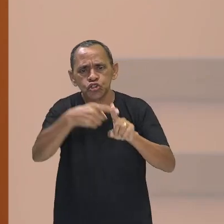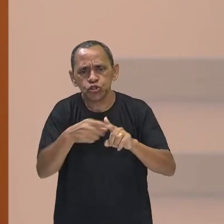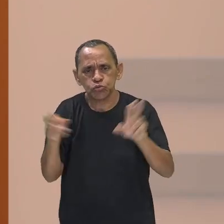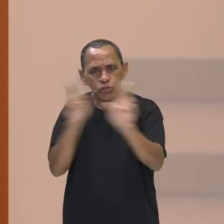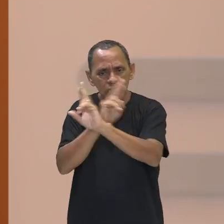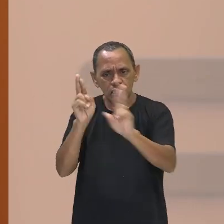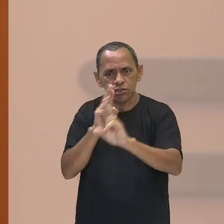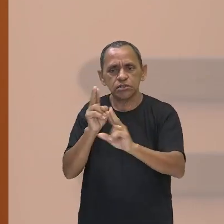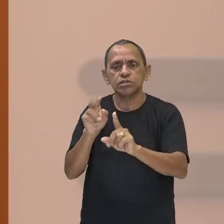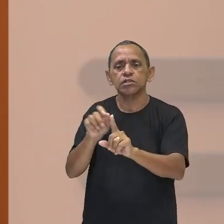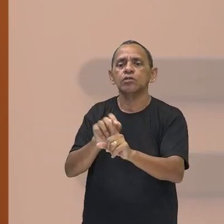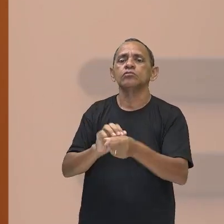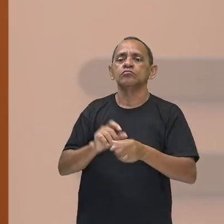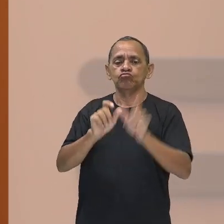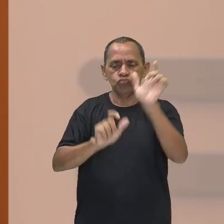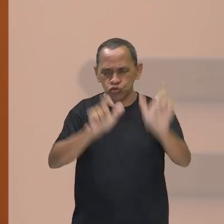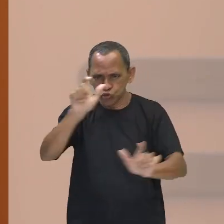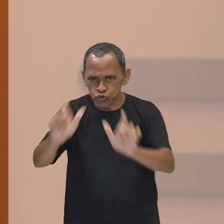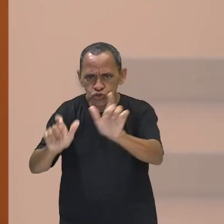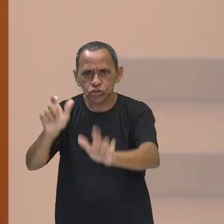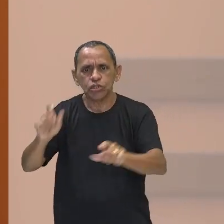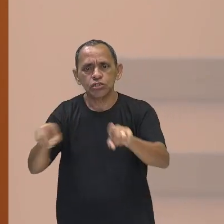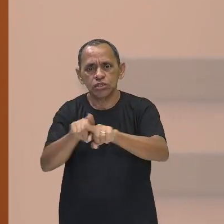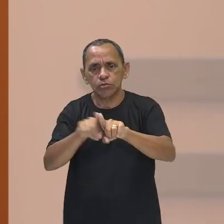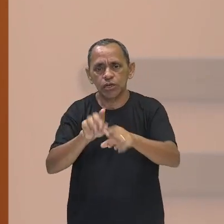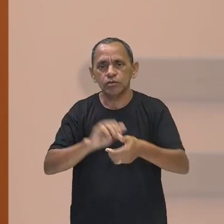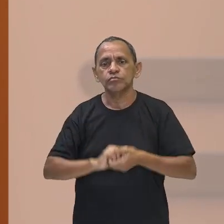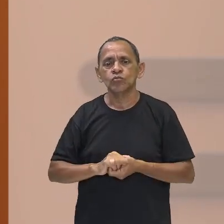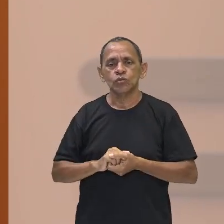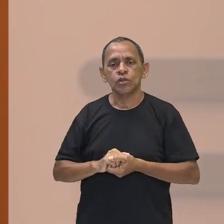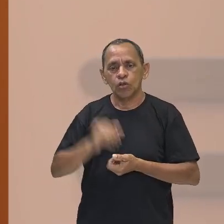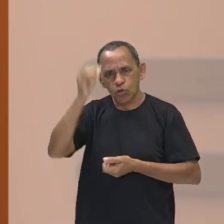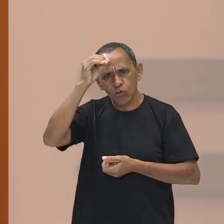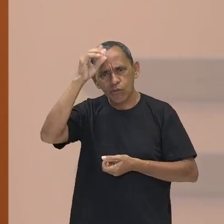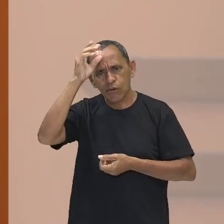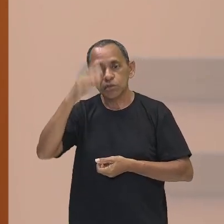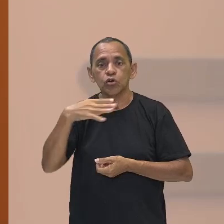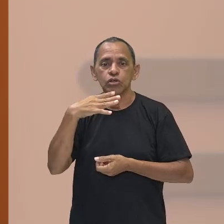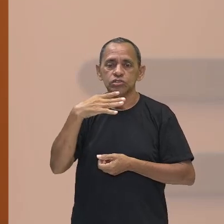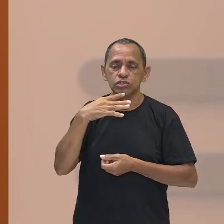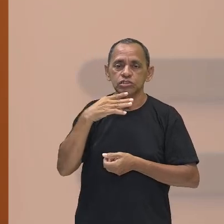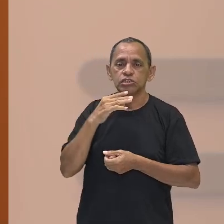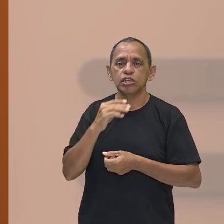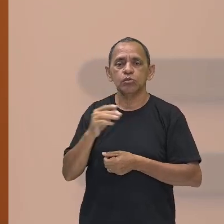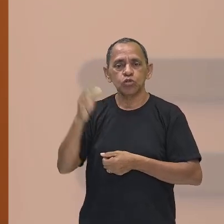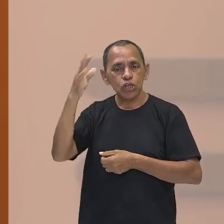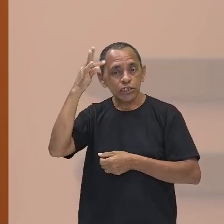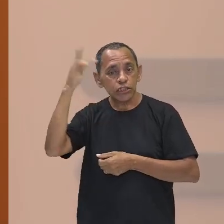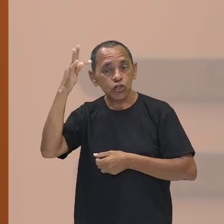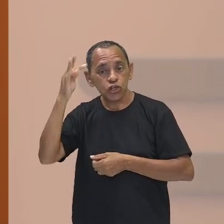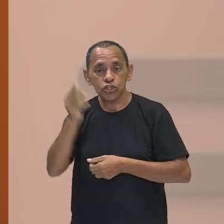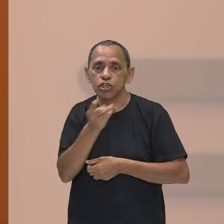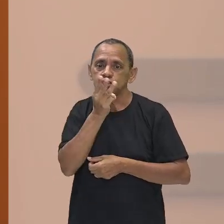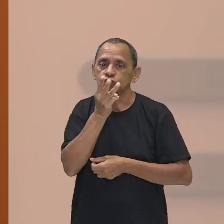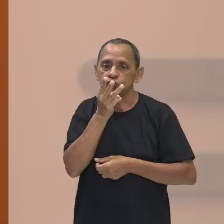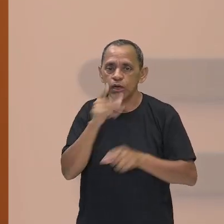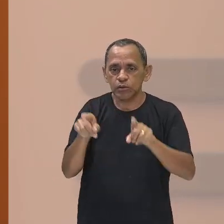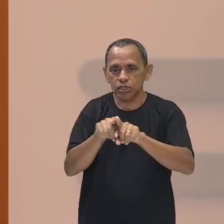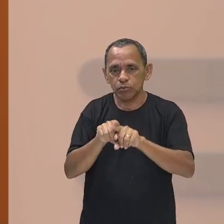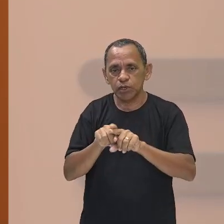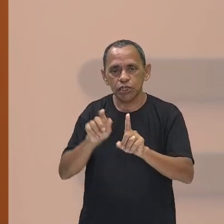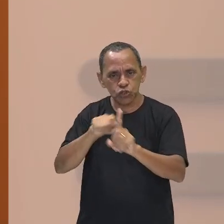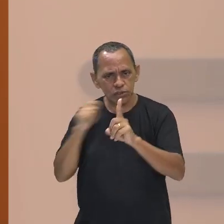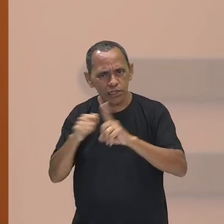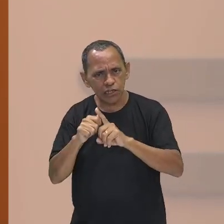Muito bem, então conhecemos mais um pouco de Marx Weber, conhecendo um pouco aí da sua teoria, do que ele chama de sociologia